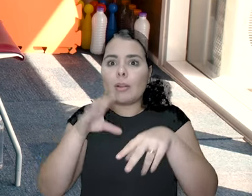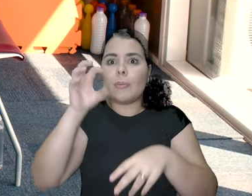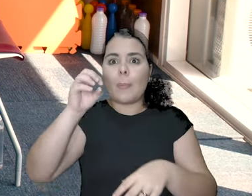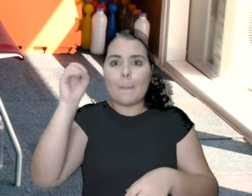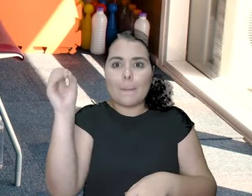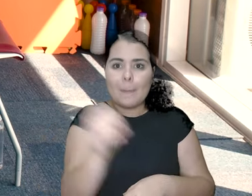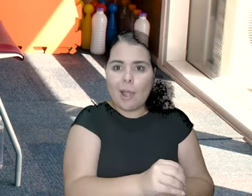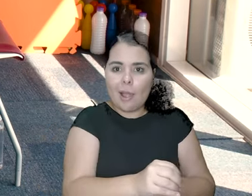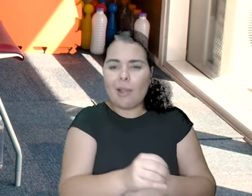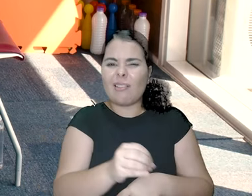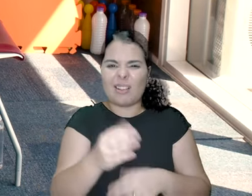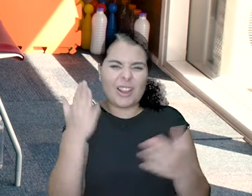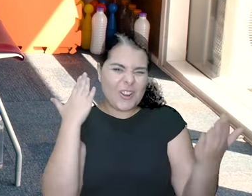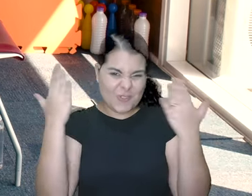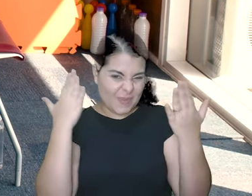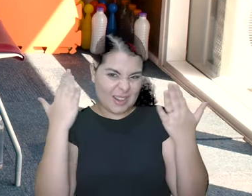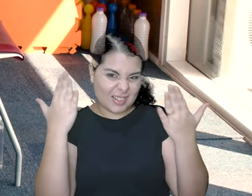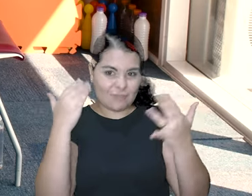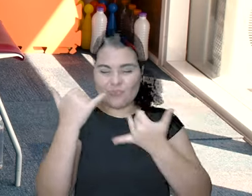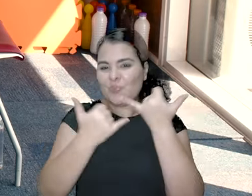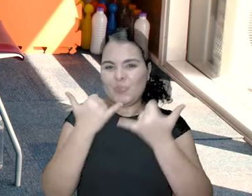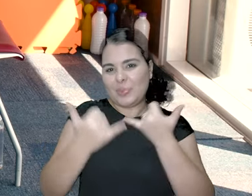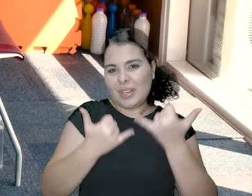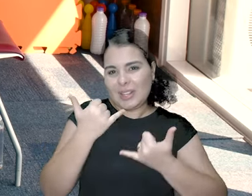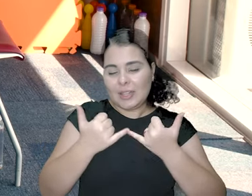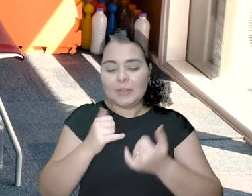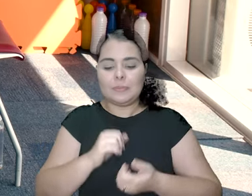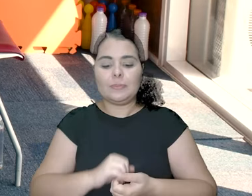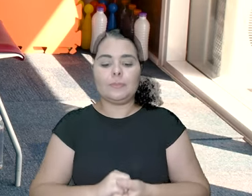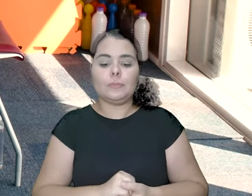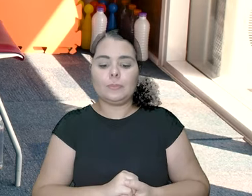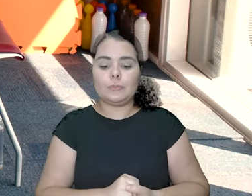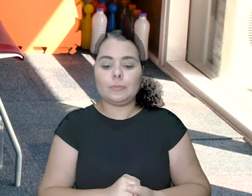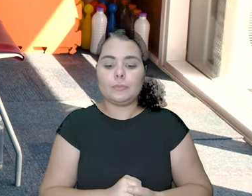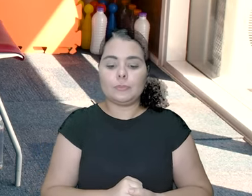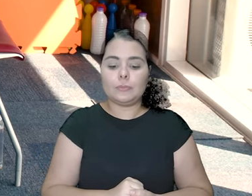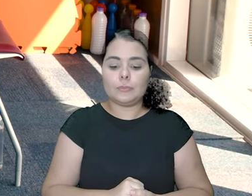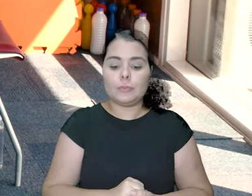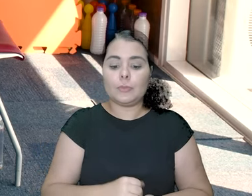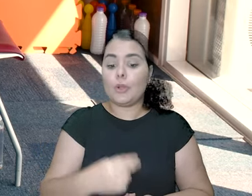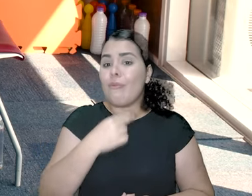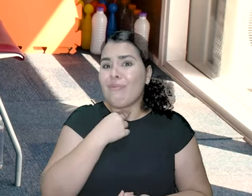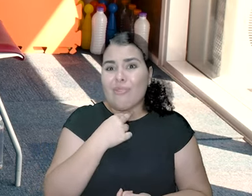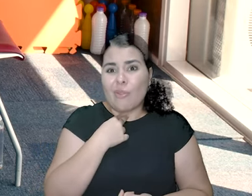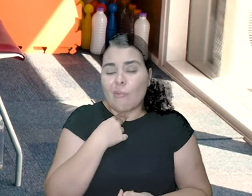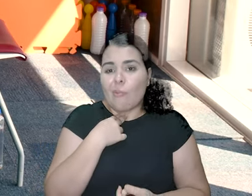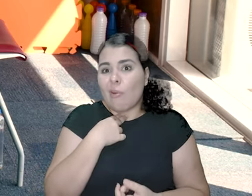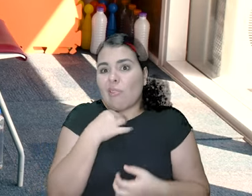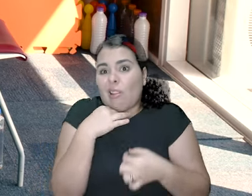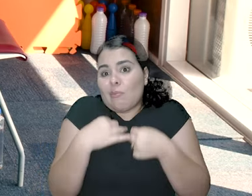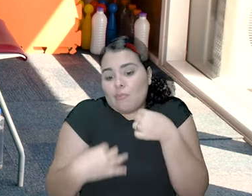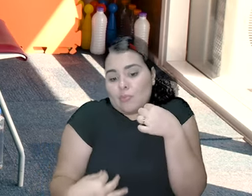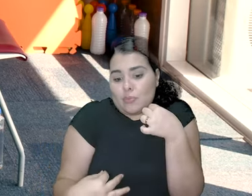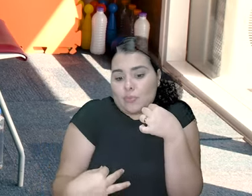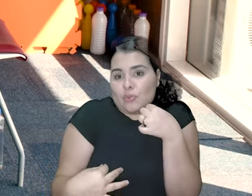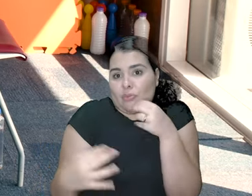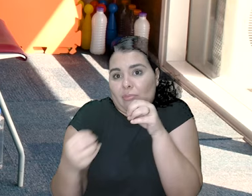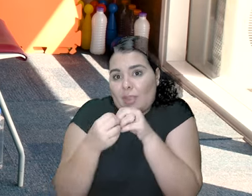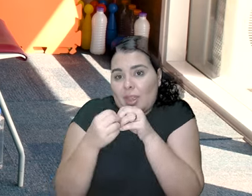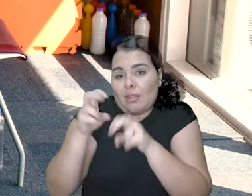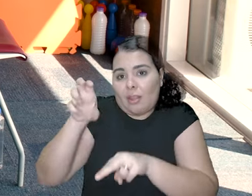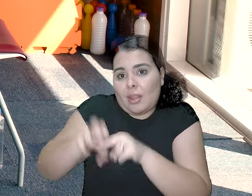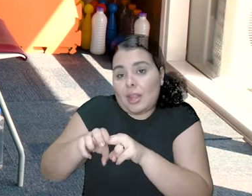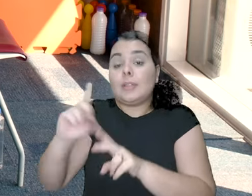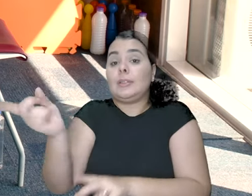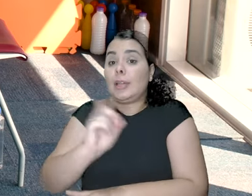quebra no joelho. Lá em cima. Pá! E pá! E pá! Só não pode ficar aqui, ó.